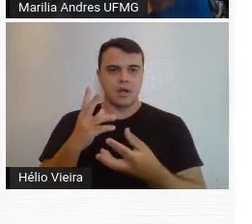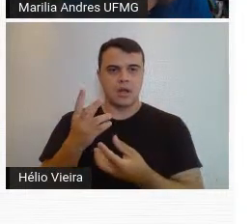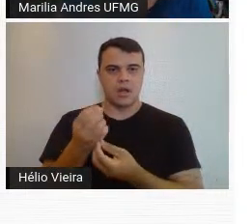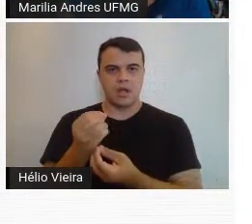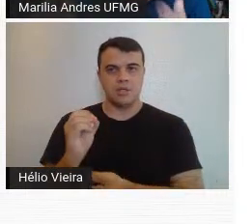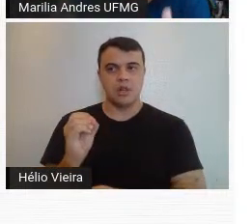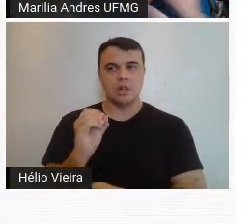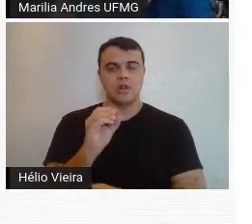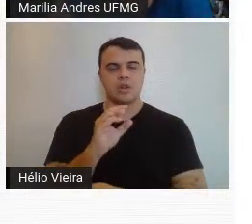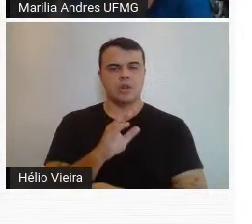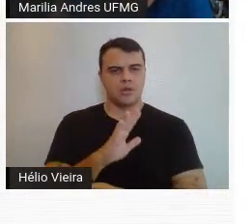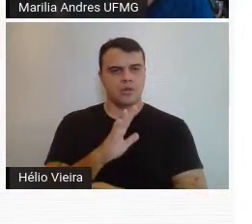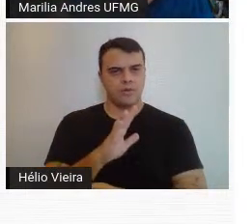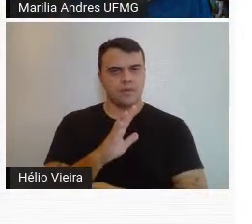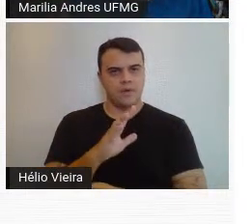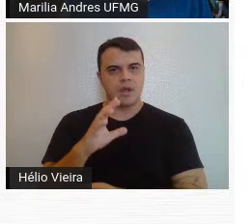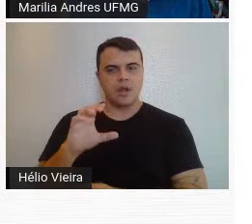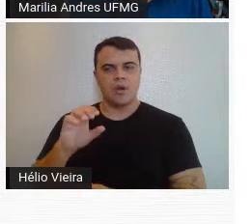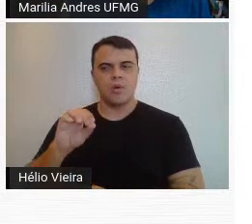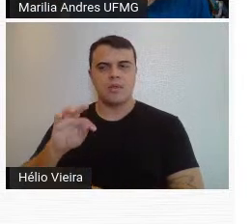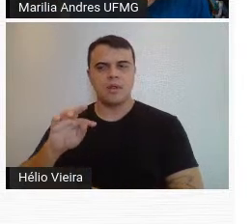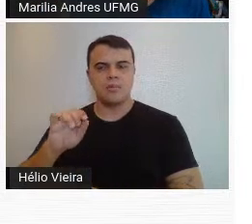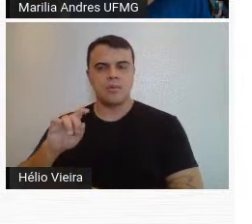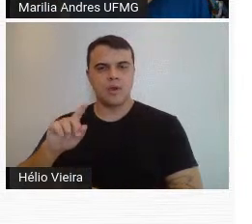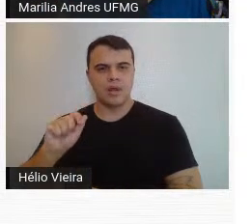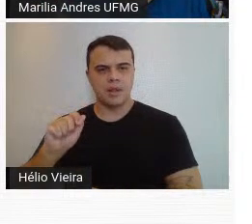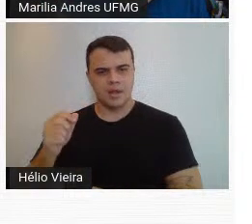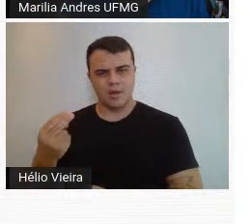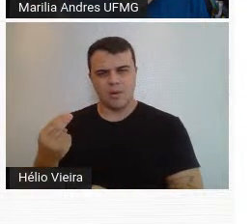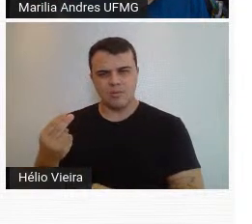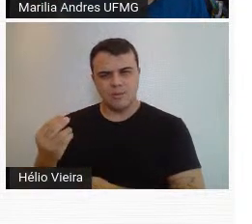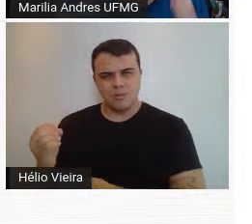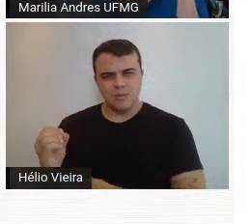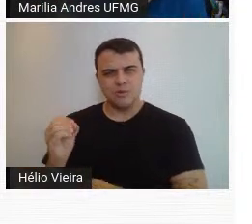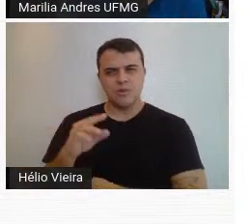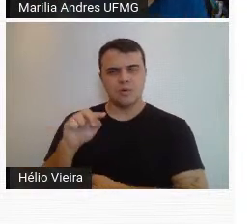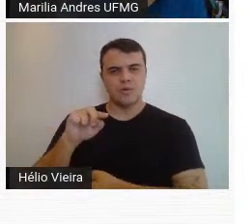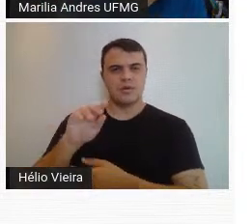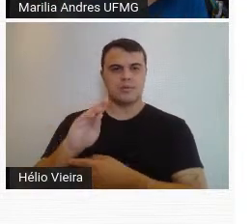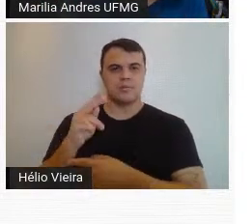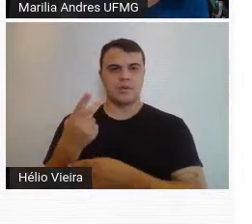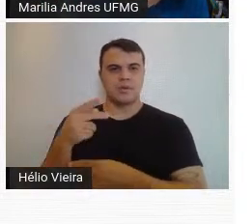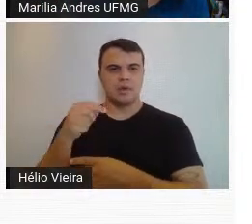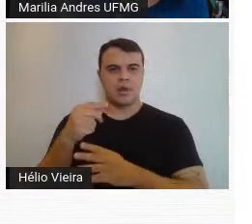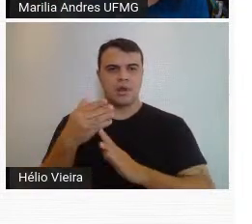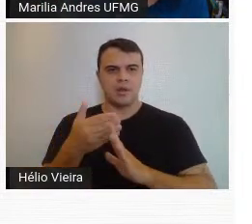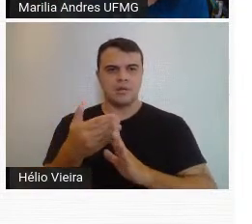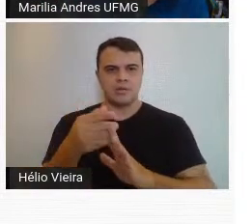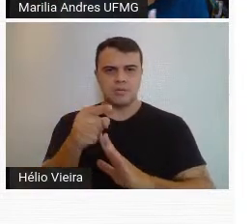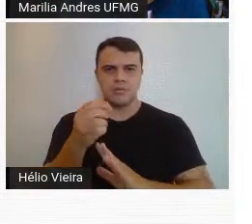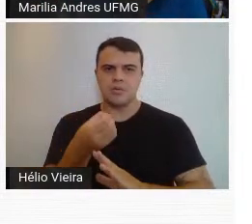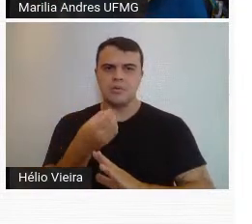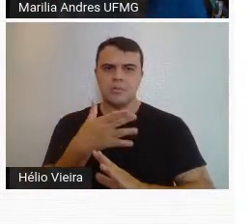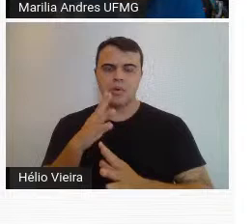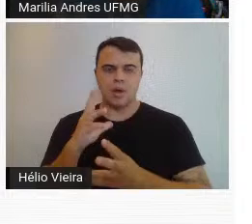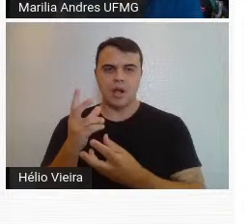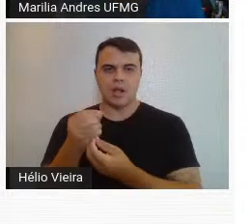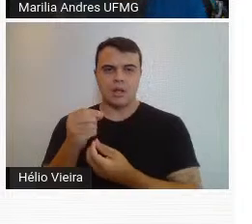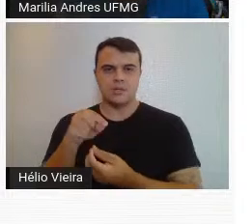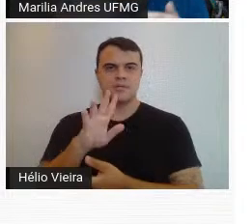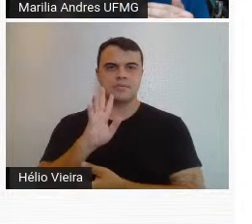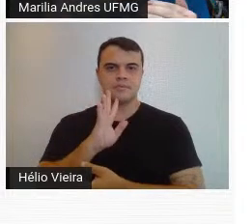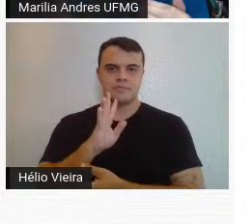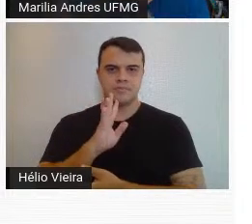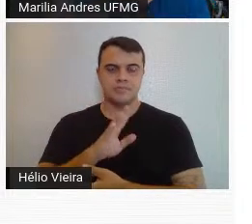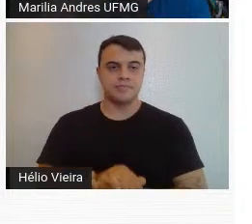contemporânea, moderna e contemporânea em Belo Horizonte. Tem um acervo muito bom de arte moderna e contemporânea também.